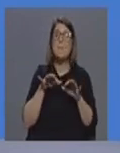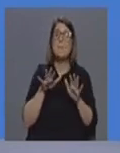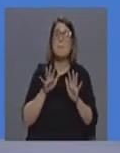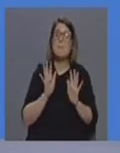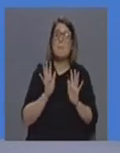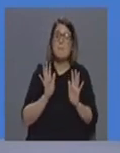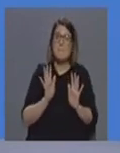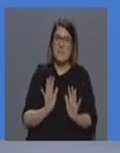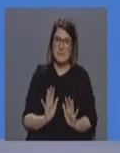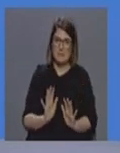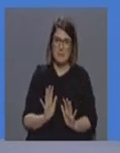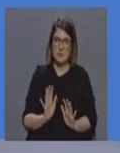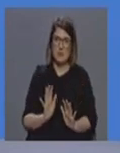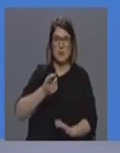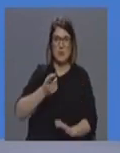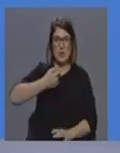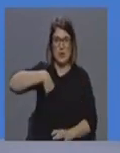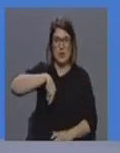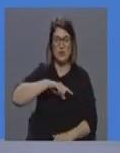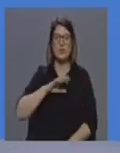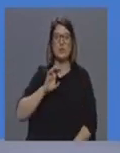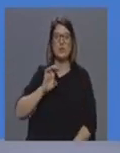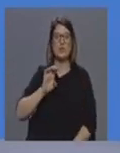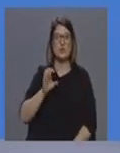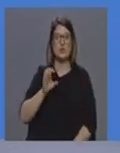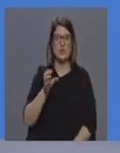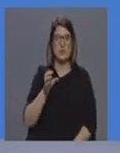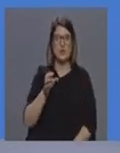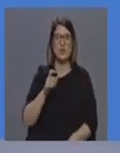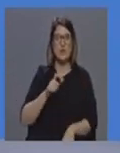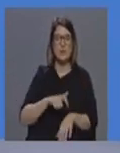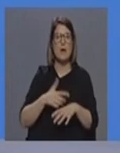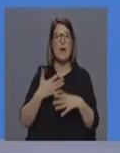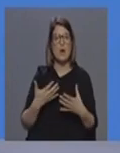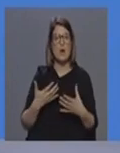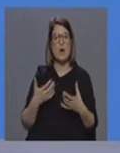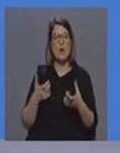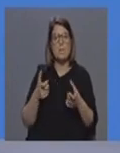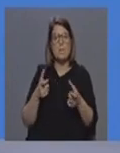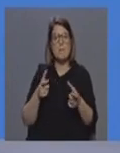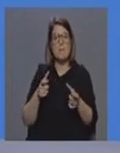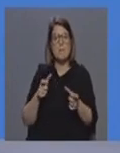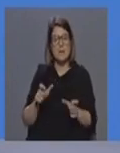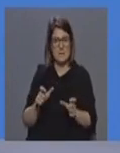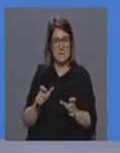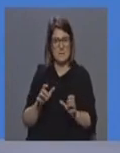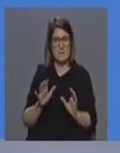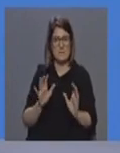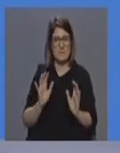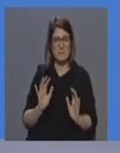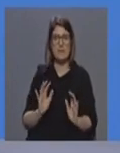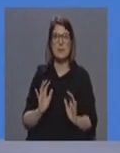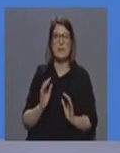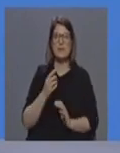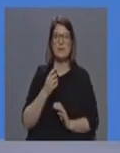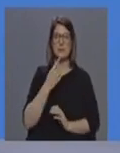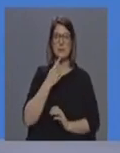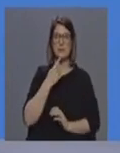estamos aqui na região ainda numa fase de contenção e reiterando o que disseram